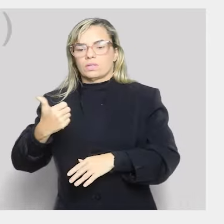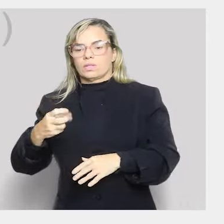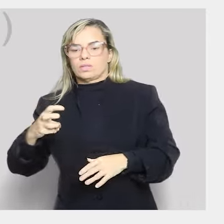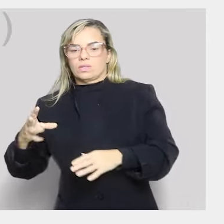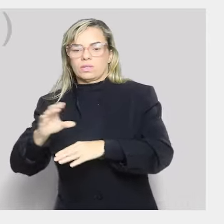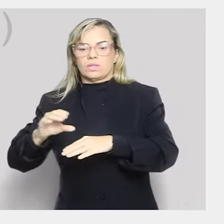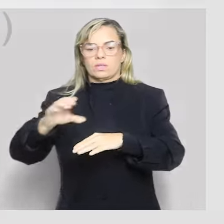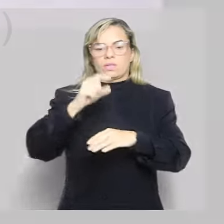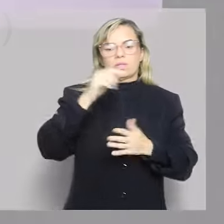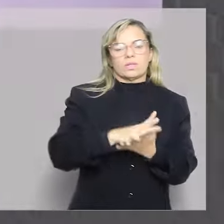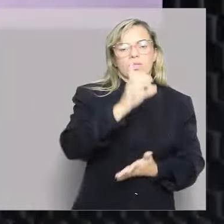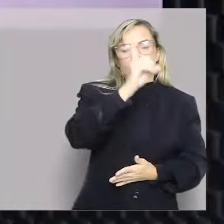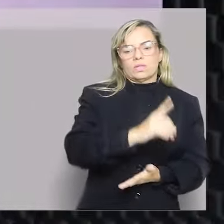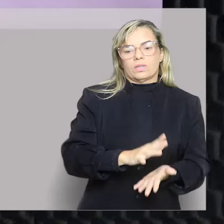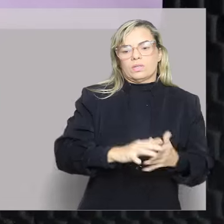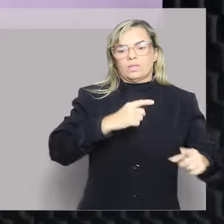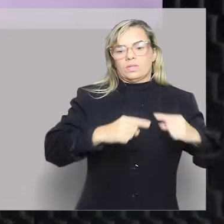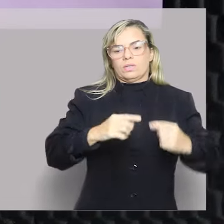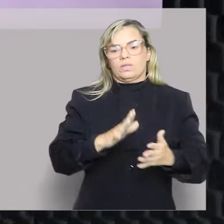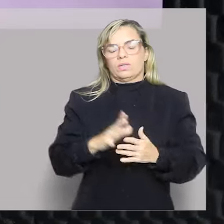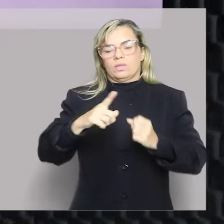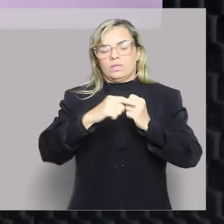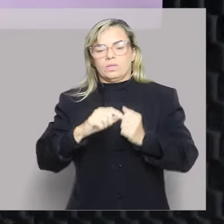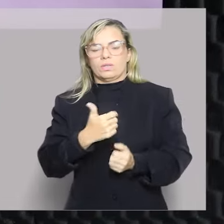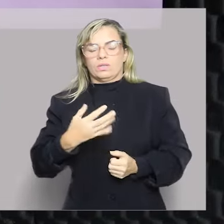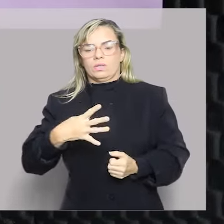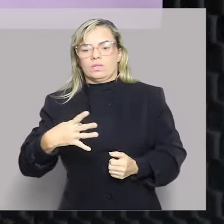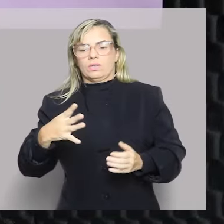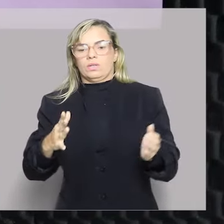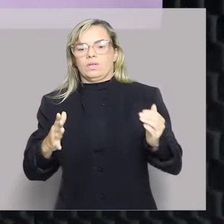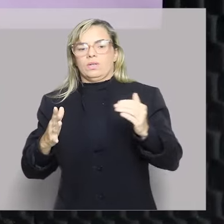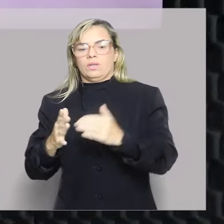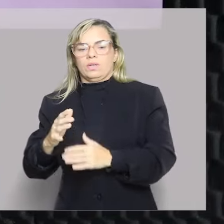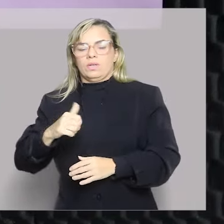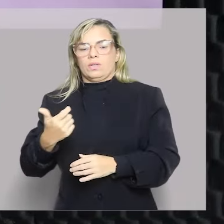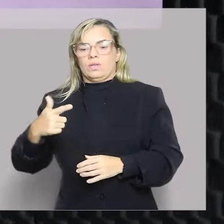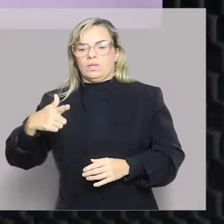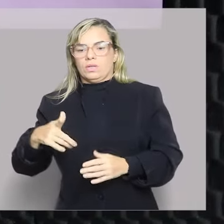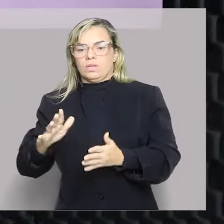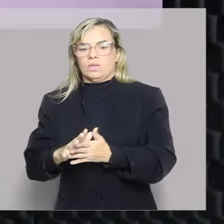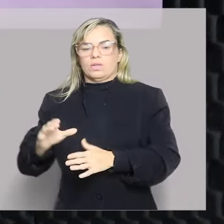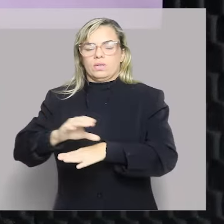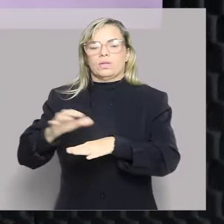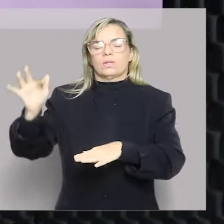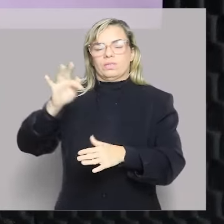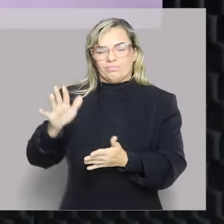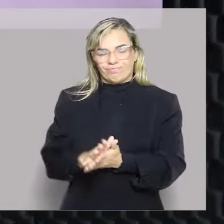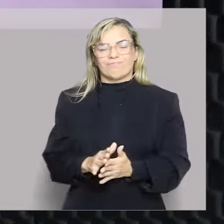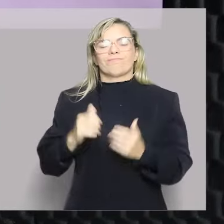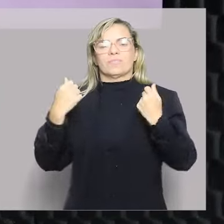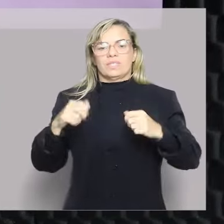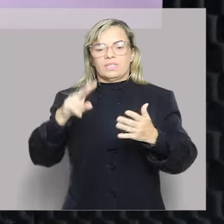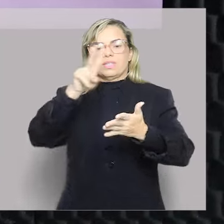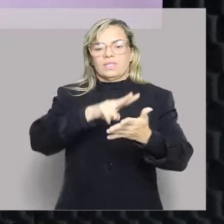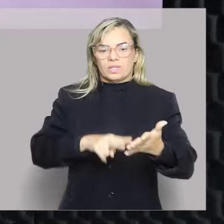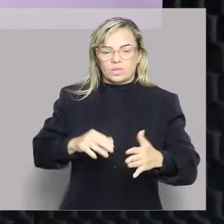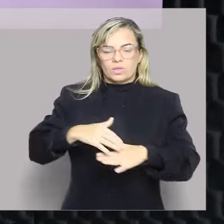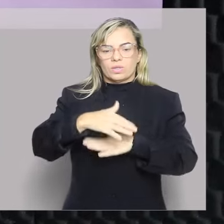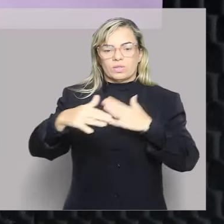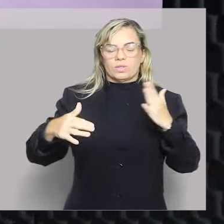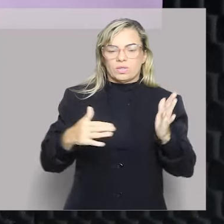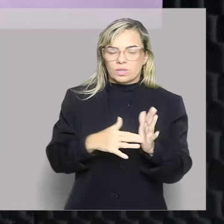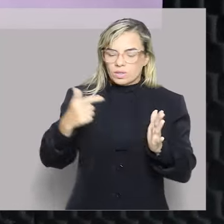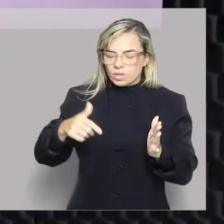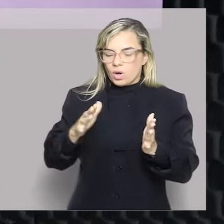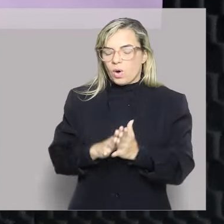14 a 17. Então, Lula, eu vou ter que ler tudo isso, vai filho. Vocês vão ler. Vocês vão ler, porque se vocês não lerem, o